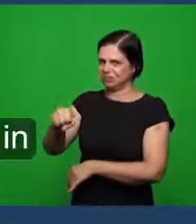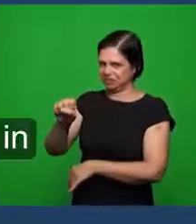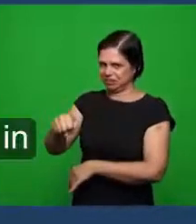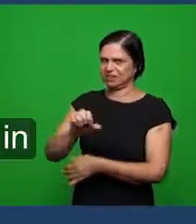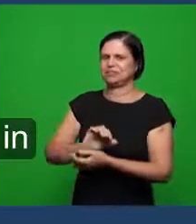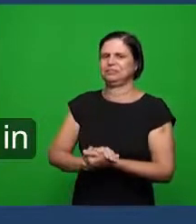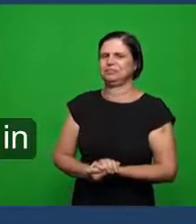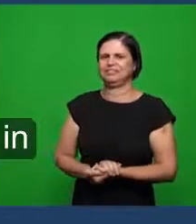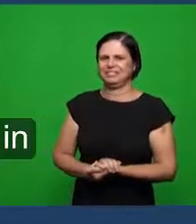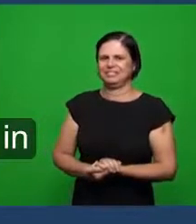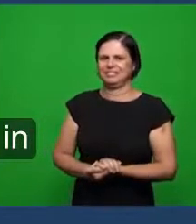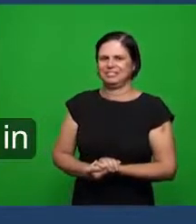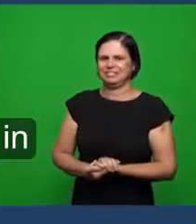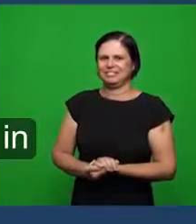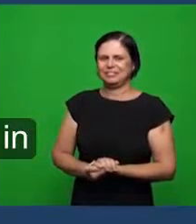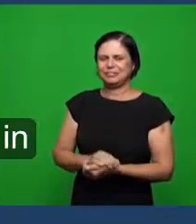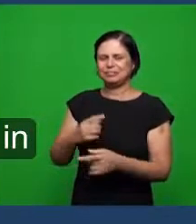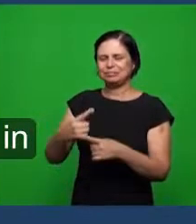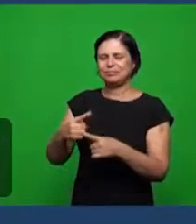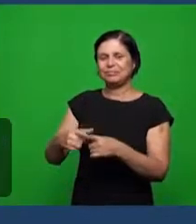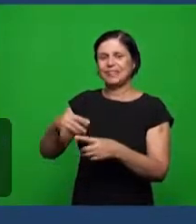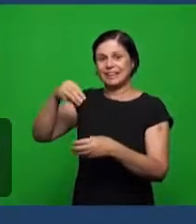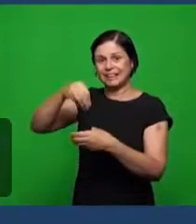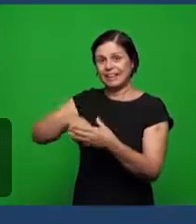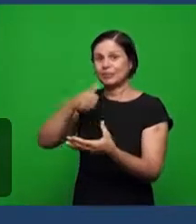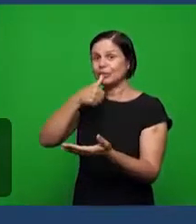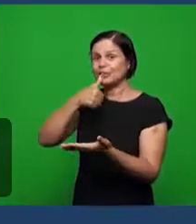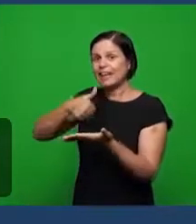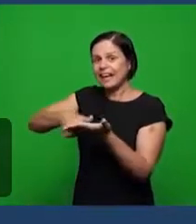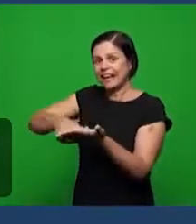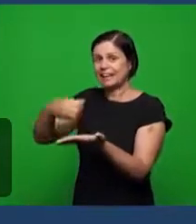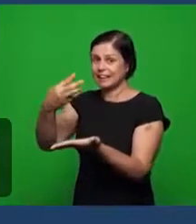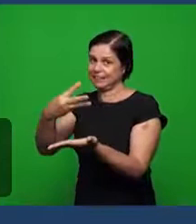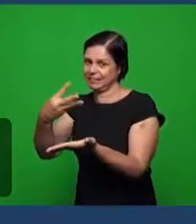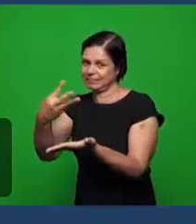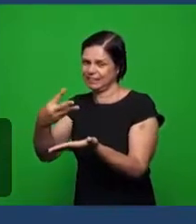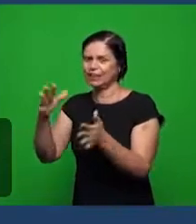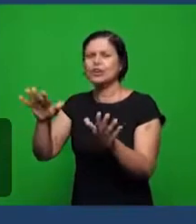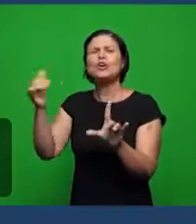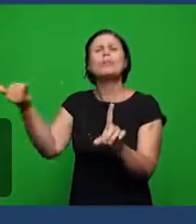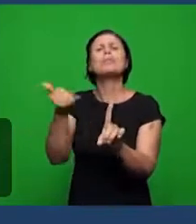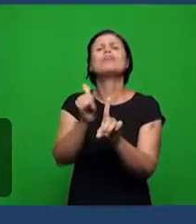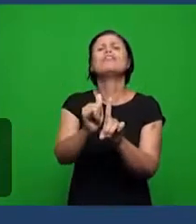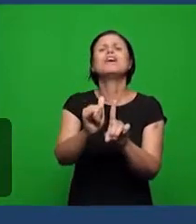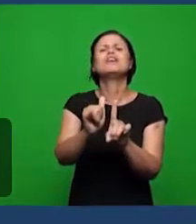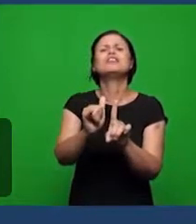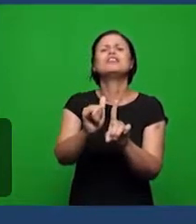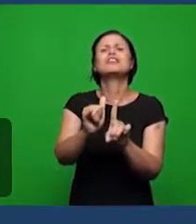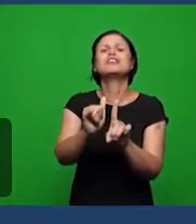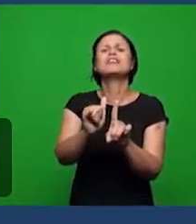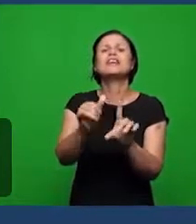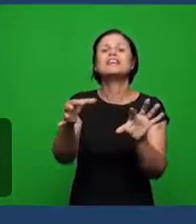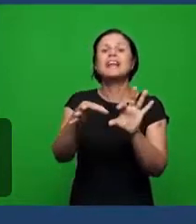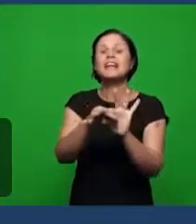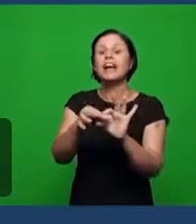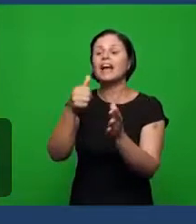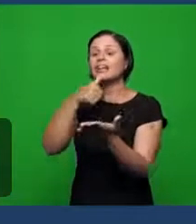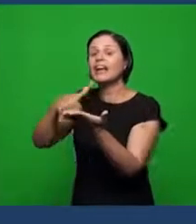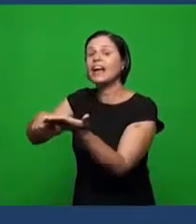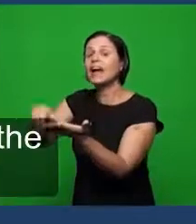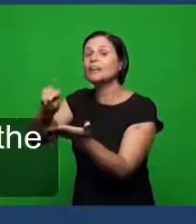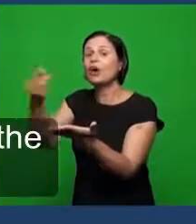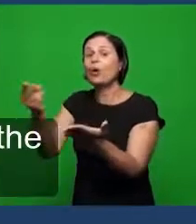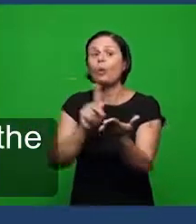parte histórica que nós está estabelecida ali na carta o profético está na carta ou na